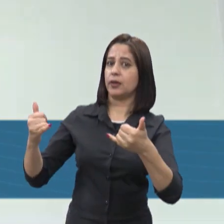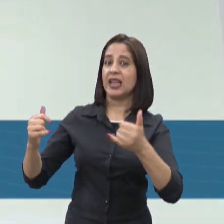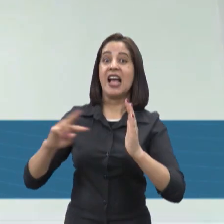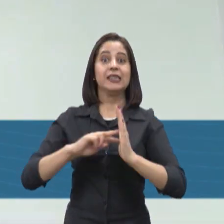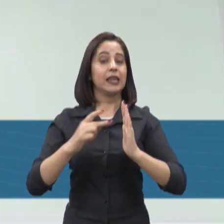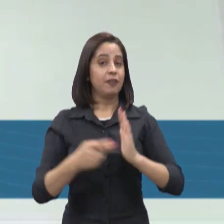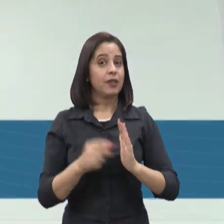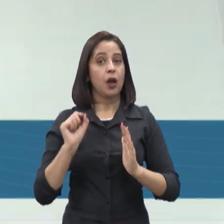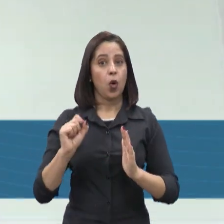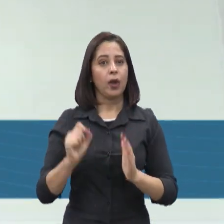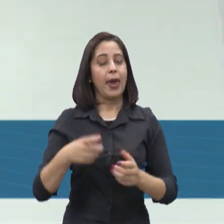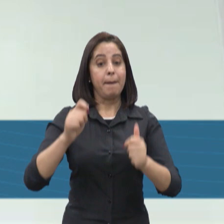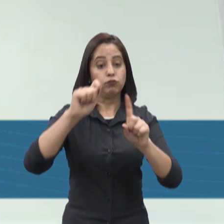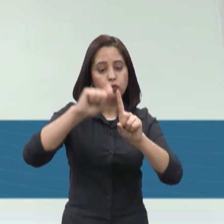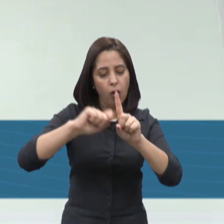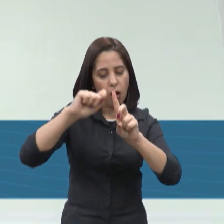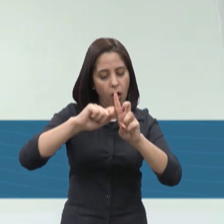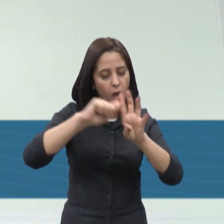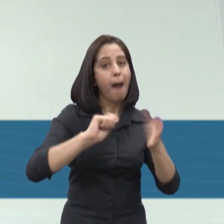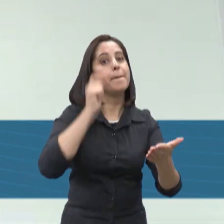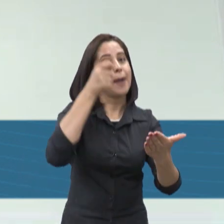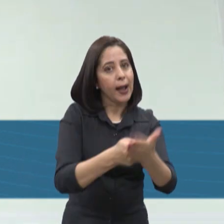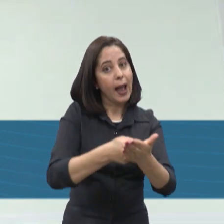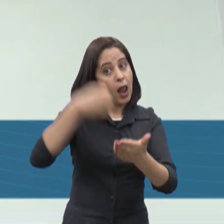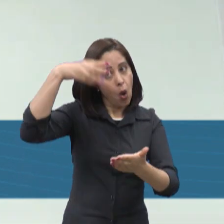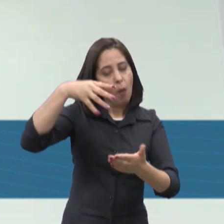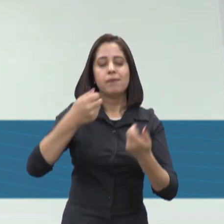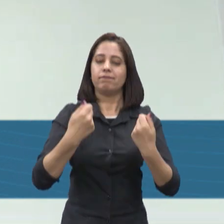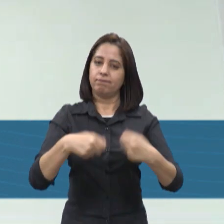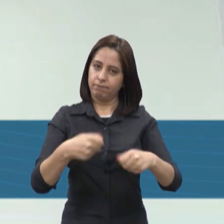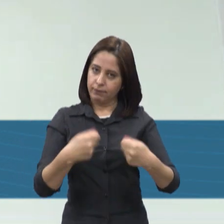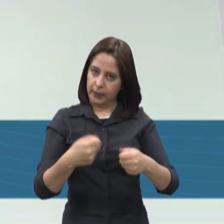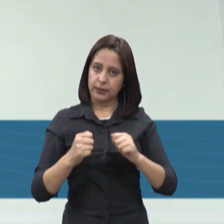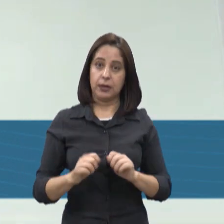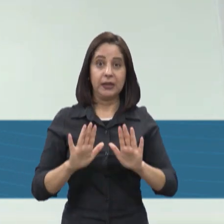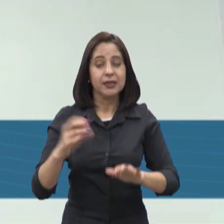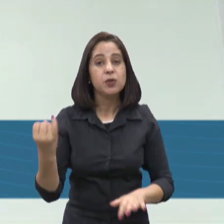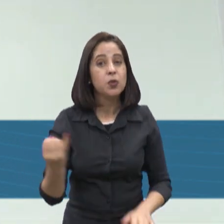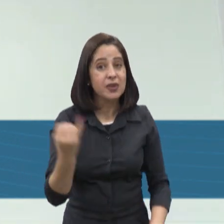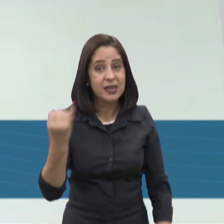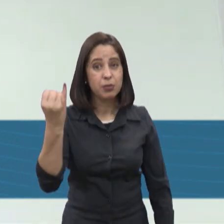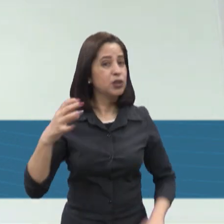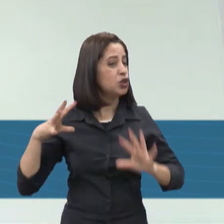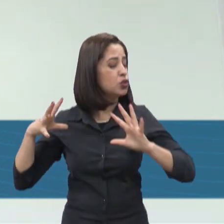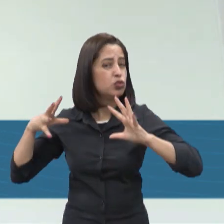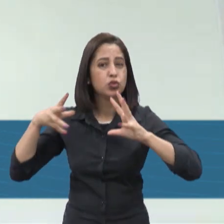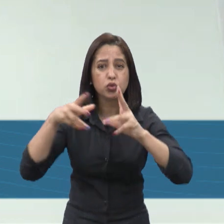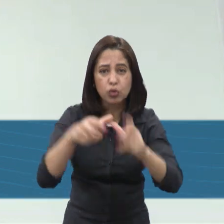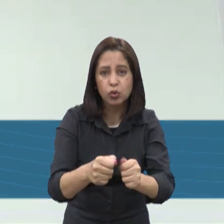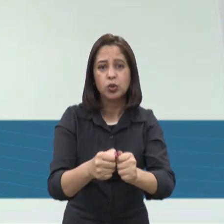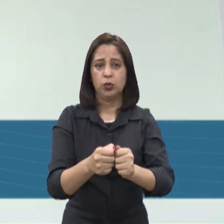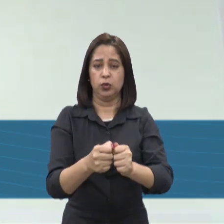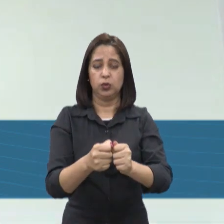Então, todo mês tem esse custo. Então, é importante, né, pra todo mundo, quanto mais baixo, né,